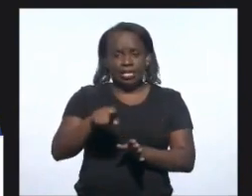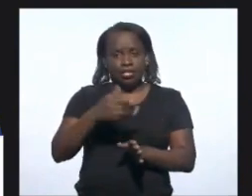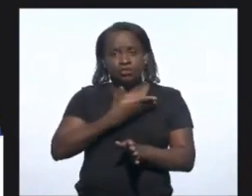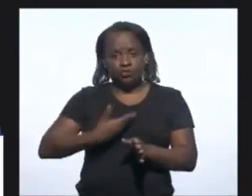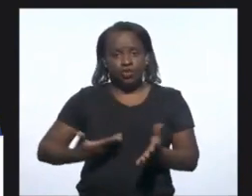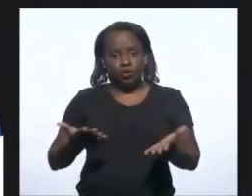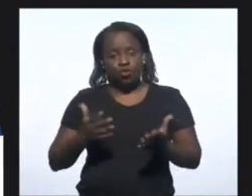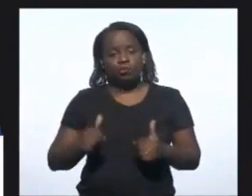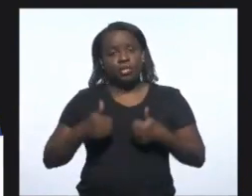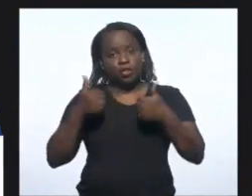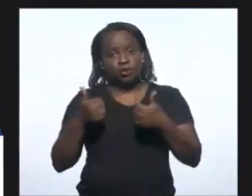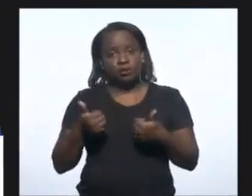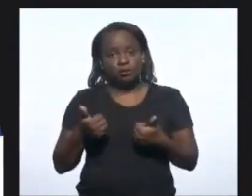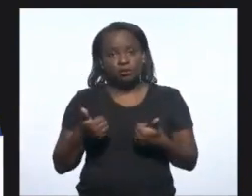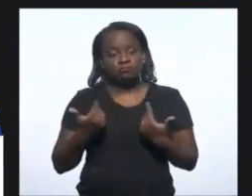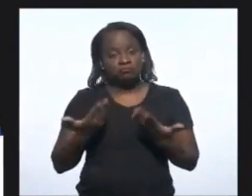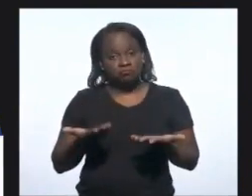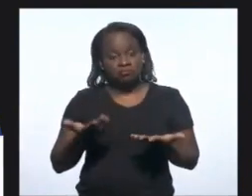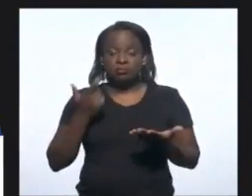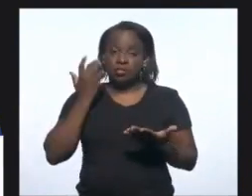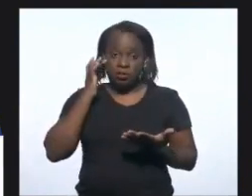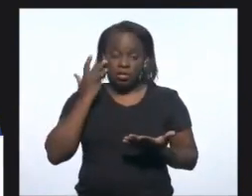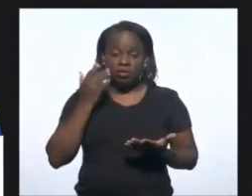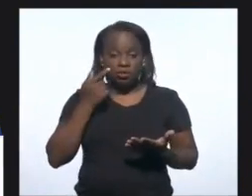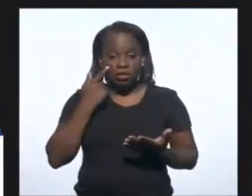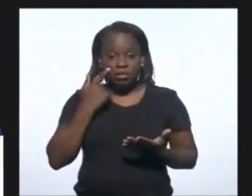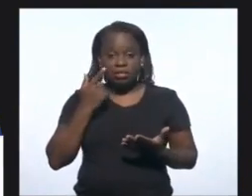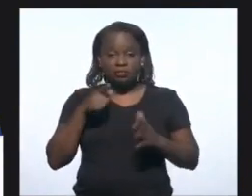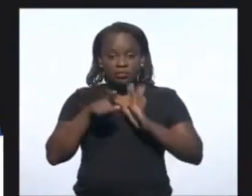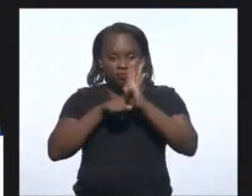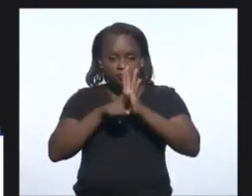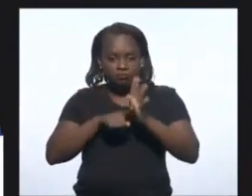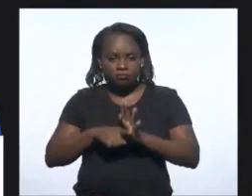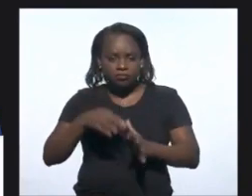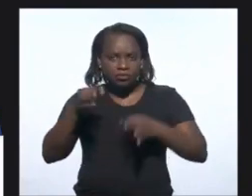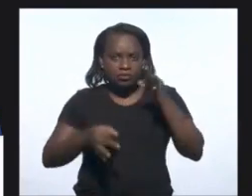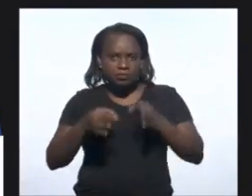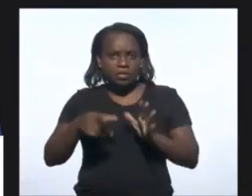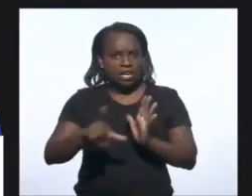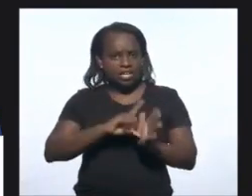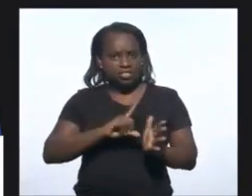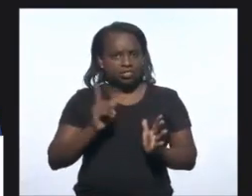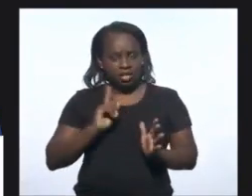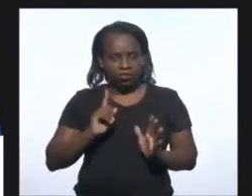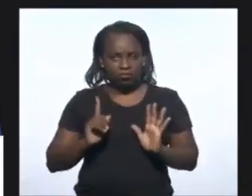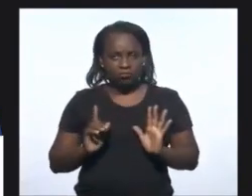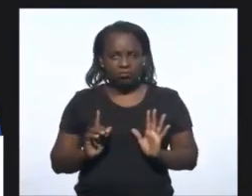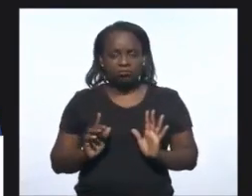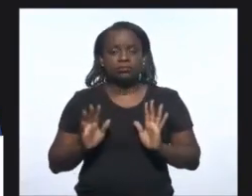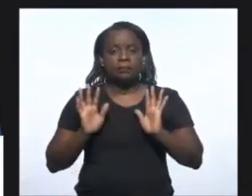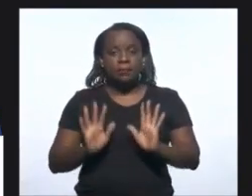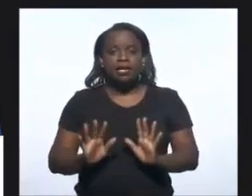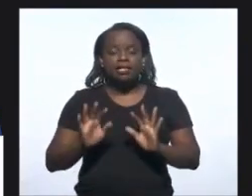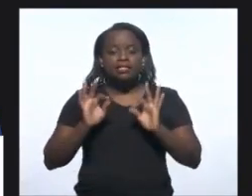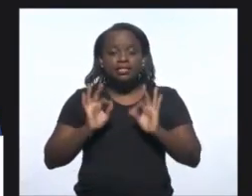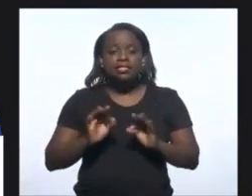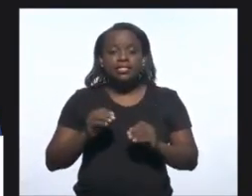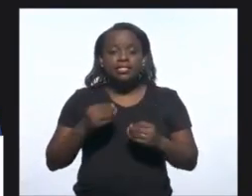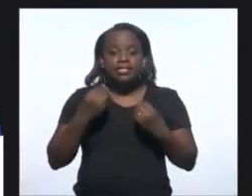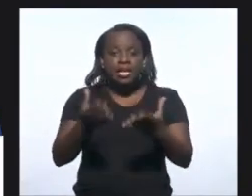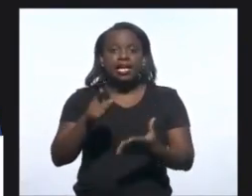ano passado. Então, acho que se tratando de um pré-julgamento, não se tratando de um pré-julgamento, mas sim de uma